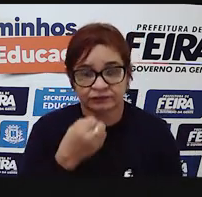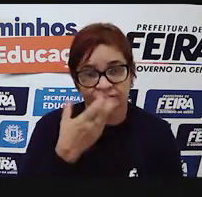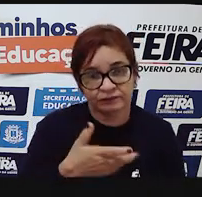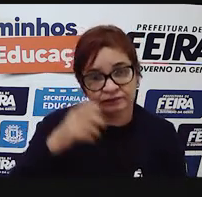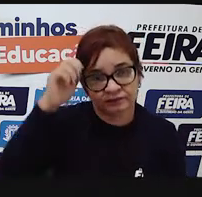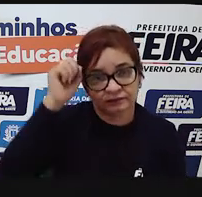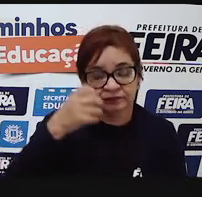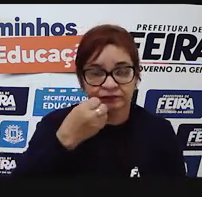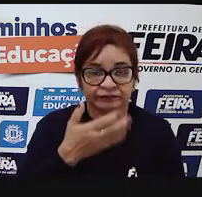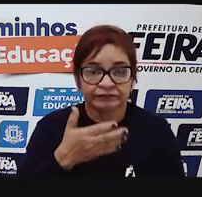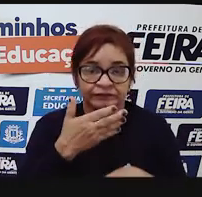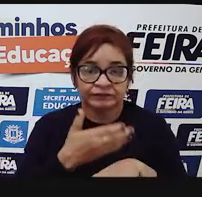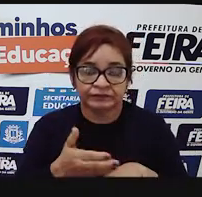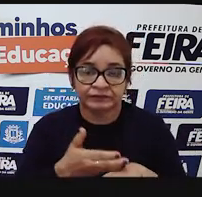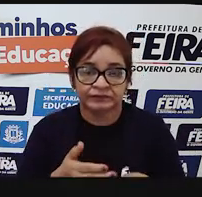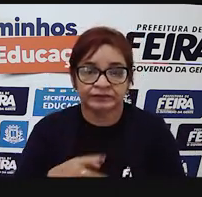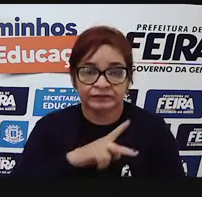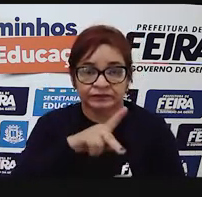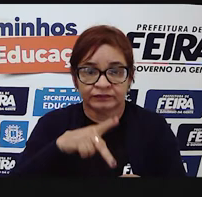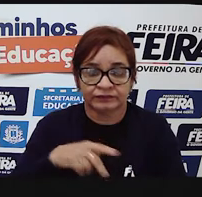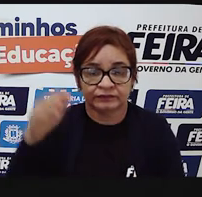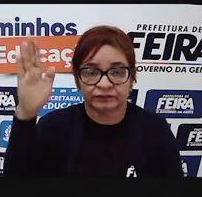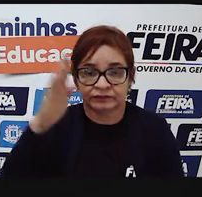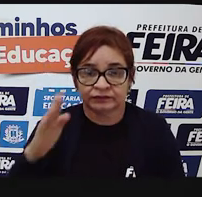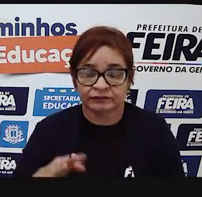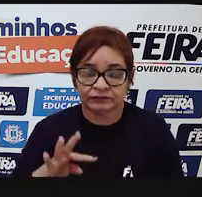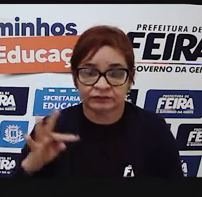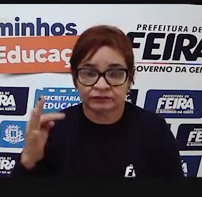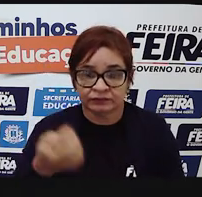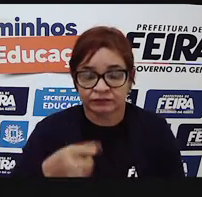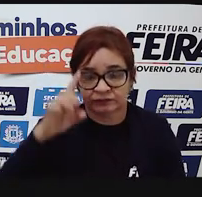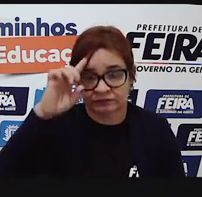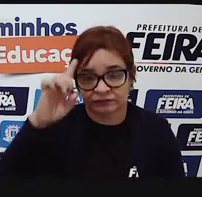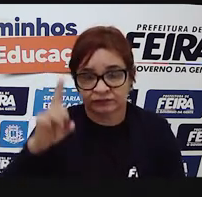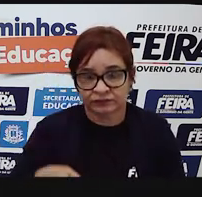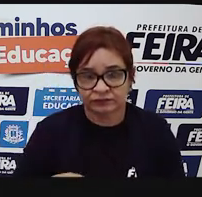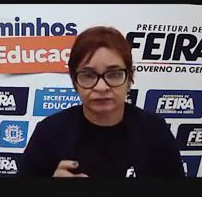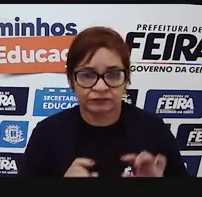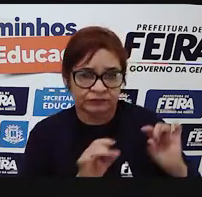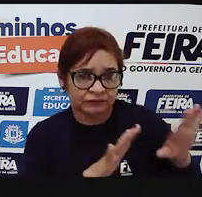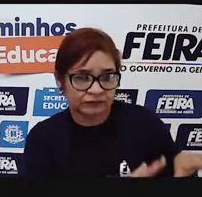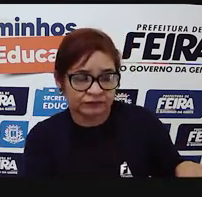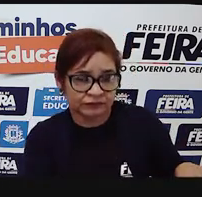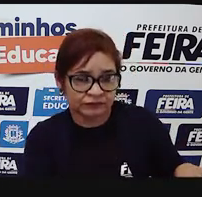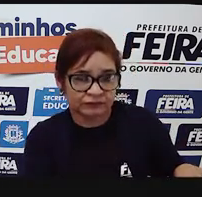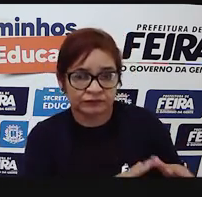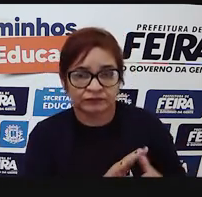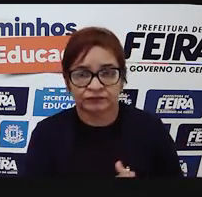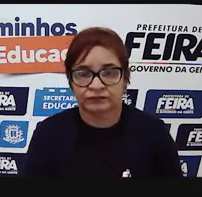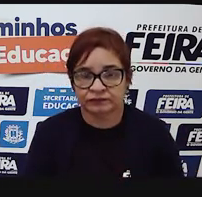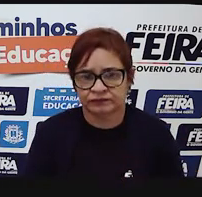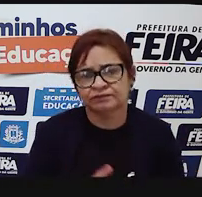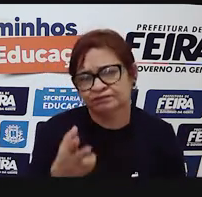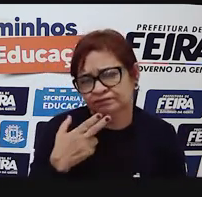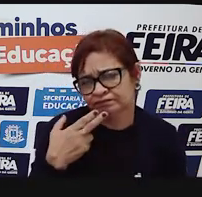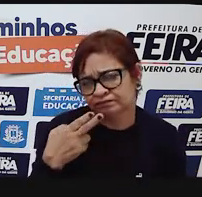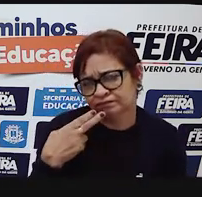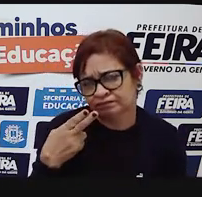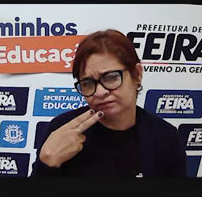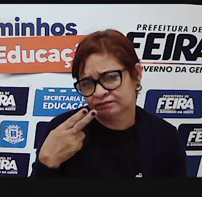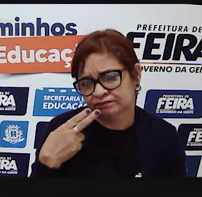branco da nação brasileira dizem todos os dias. Deixa disso, camarada. Me dá um cigarro.